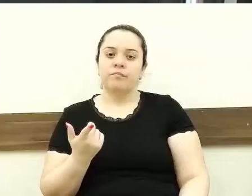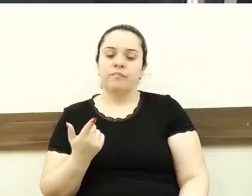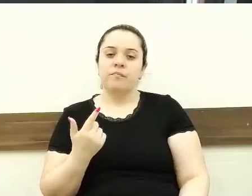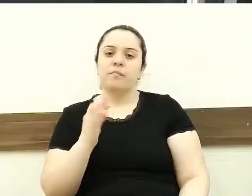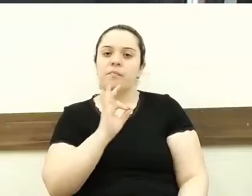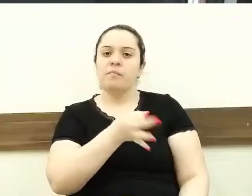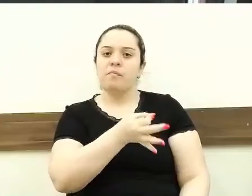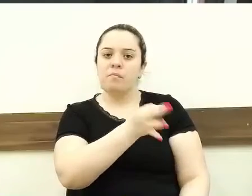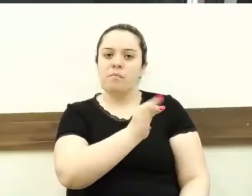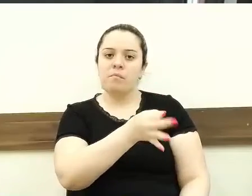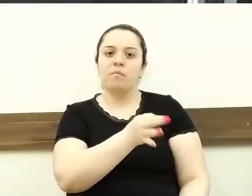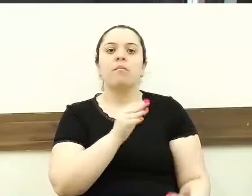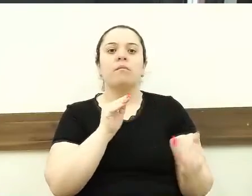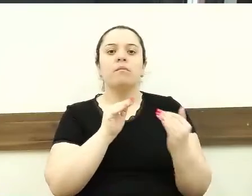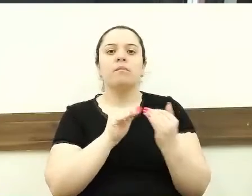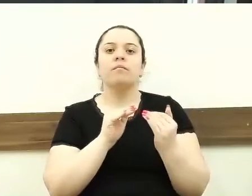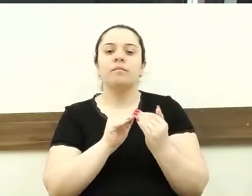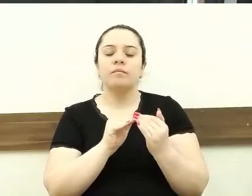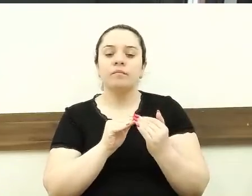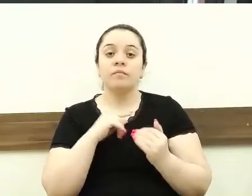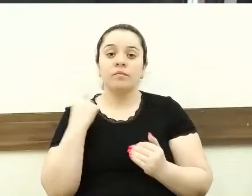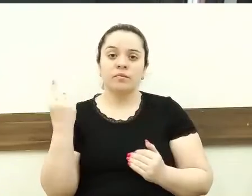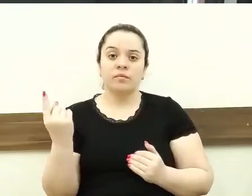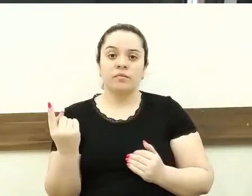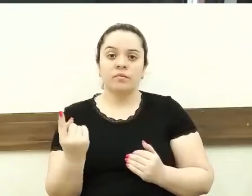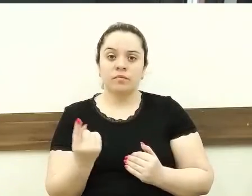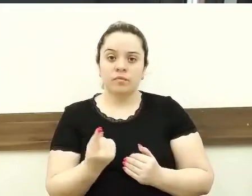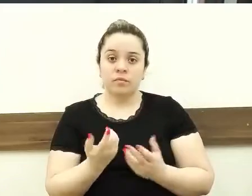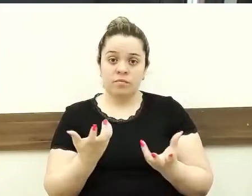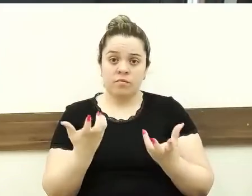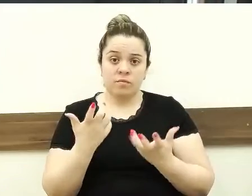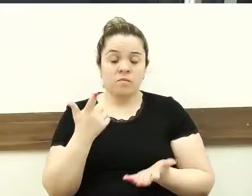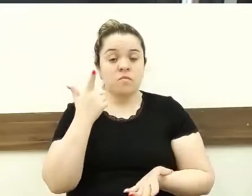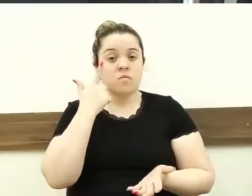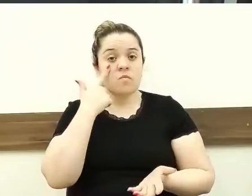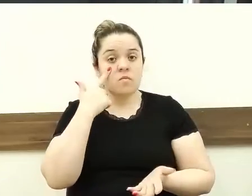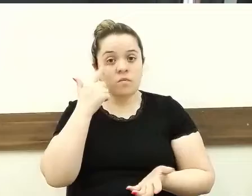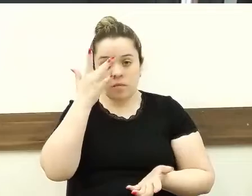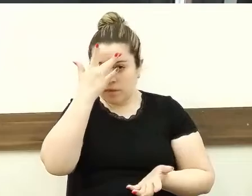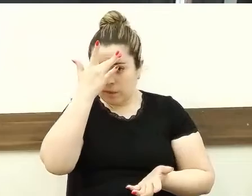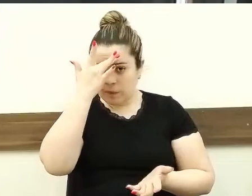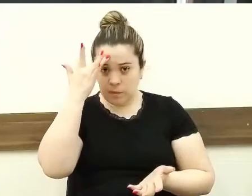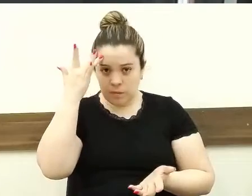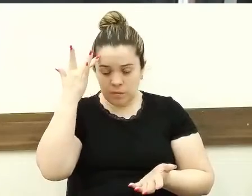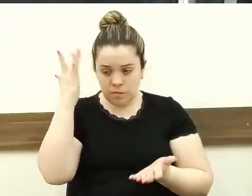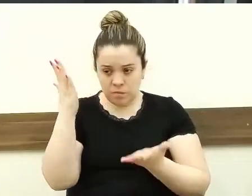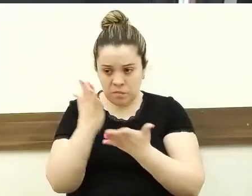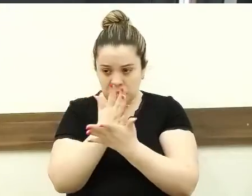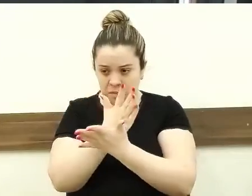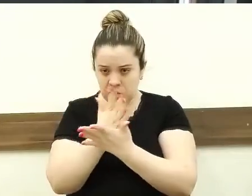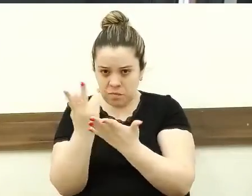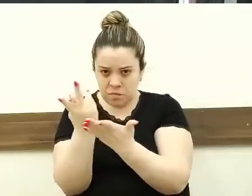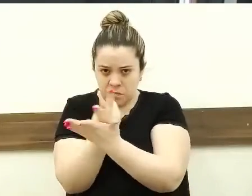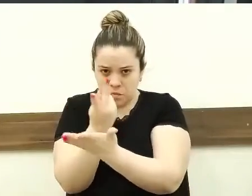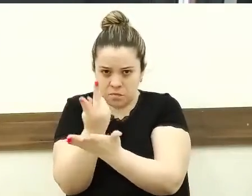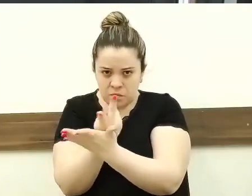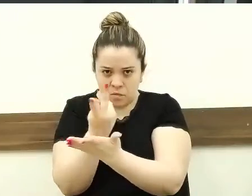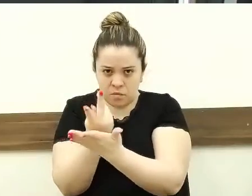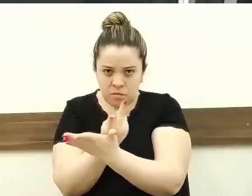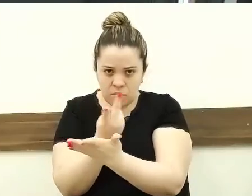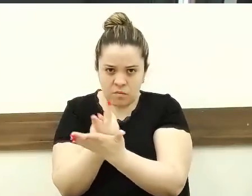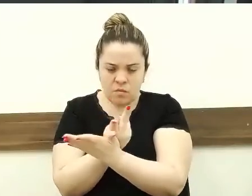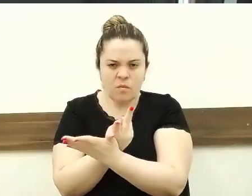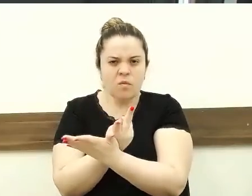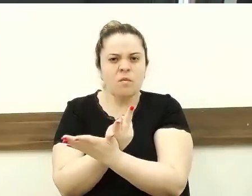buscar que essas pessoas que supostamente estão fazendo algo de errado, venham pôr a mão na